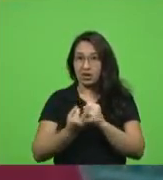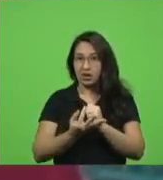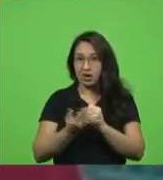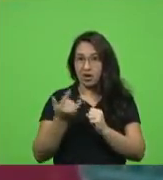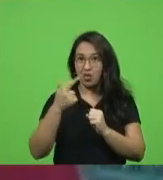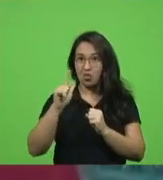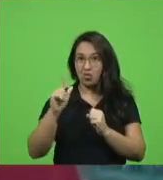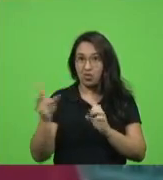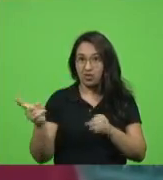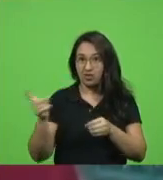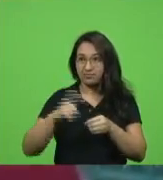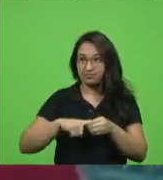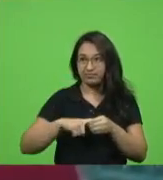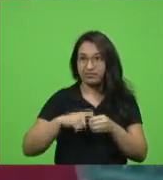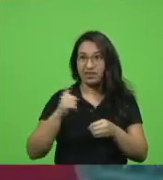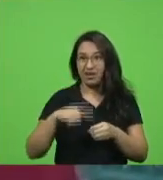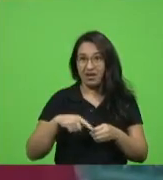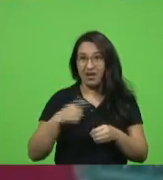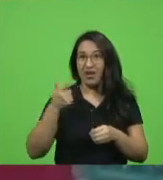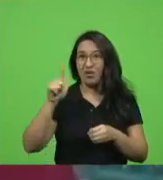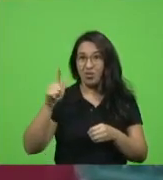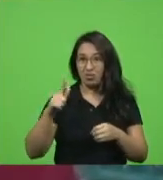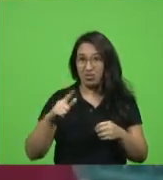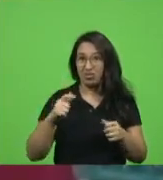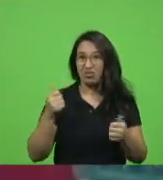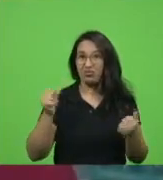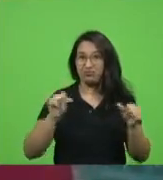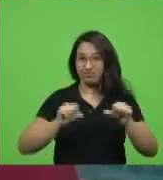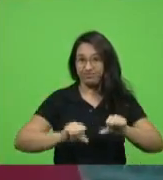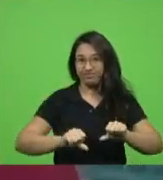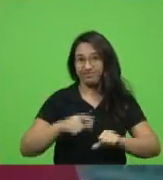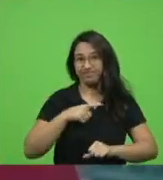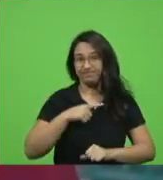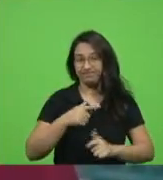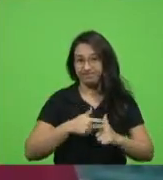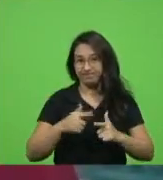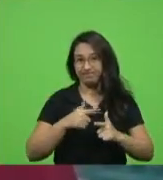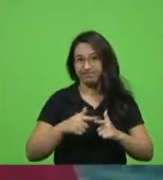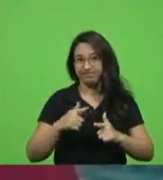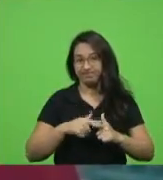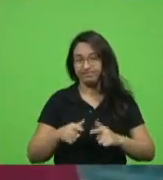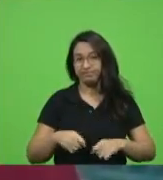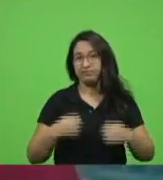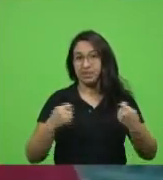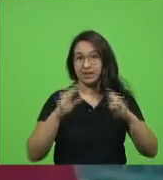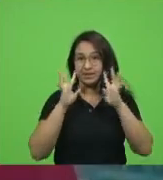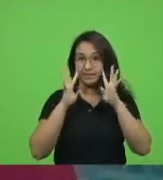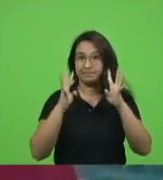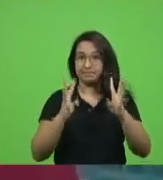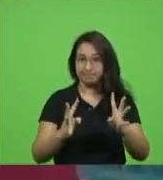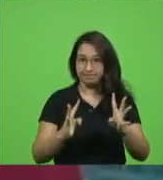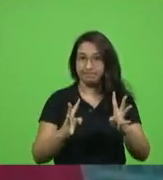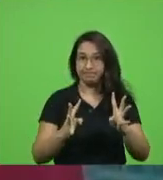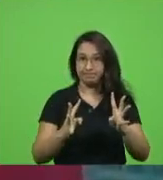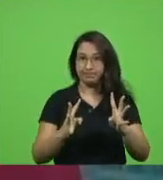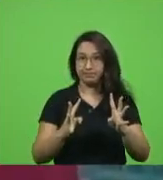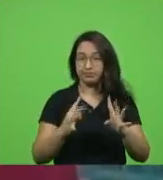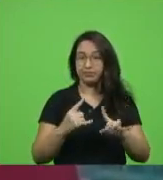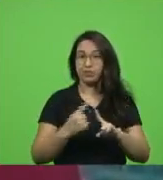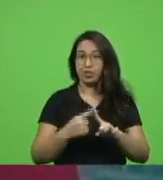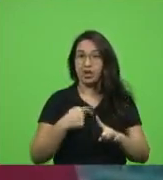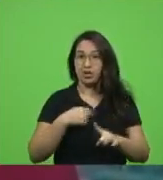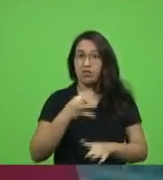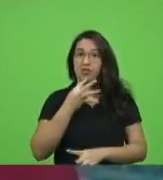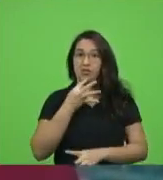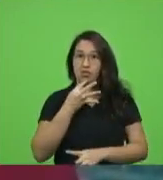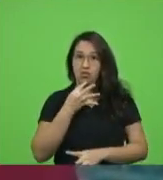encrenca é outra encrenca então é a gente ficasse bem antenado nisso aí também e eu tô falando com conhecimento de causa que